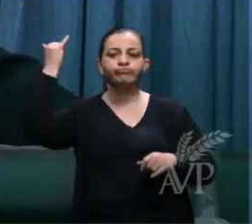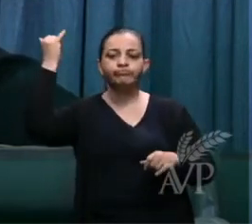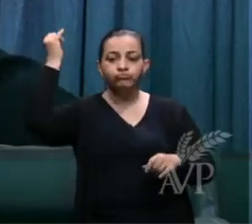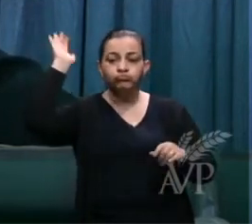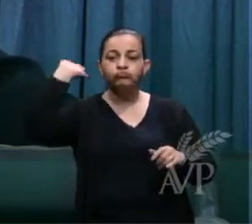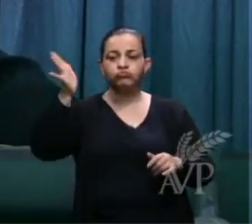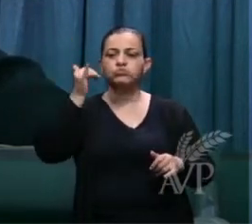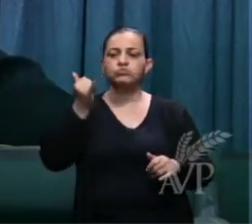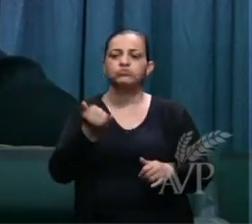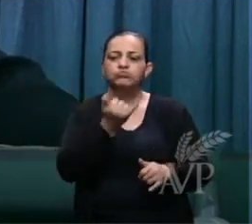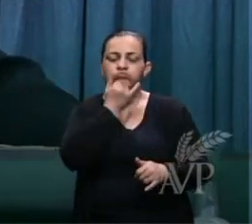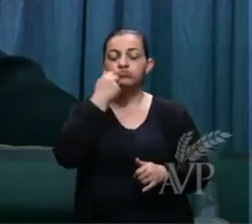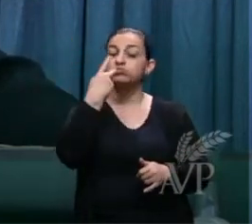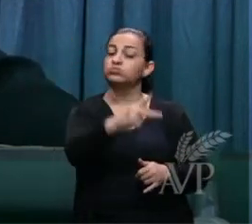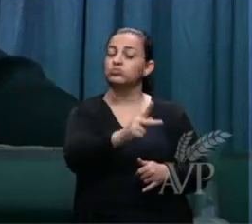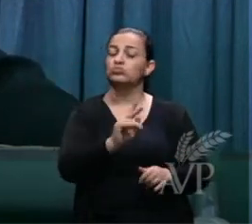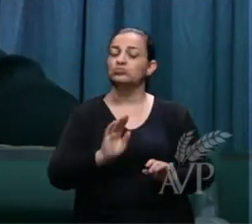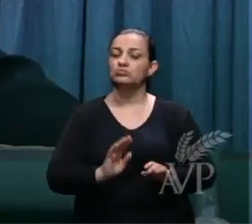o perdão